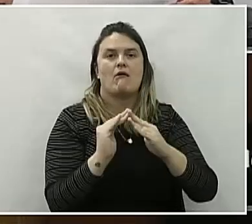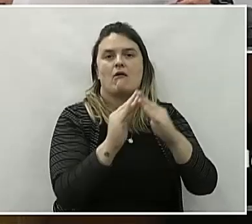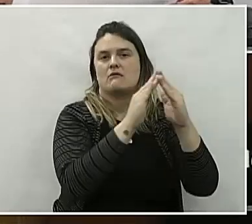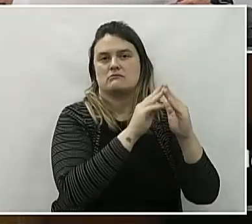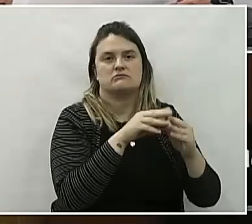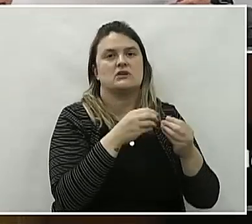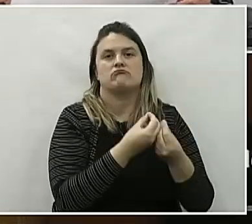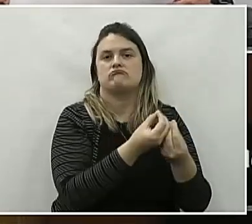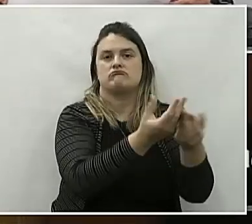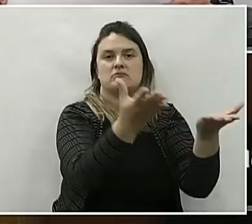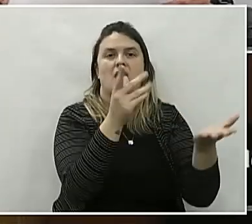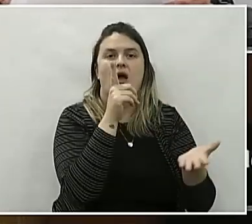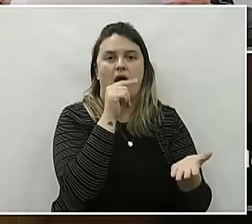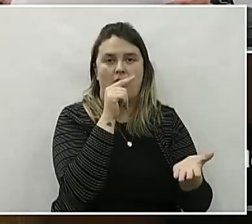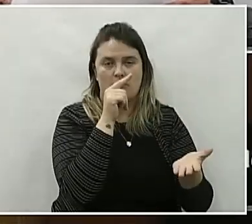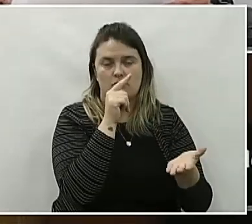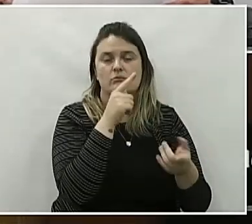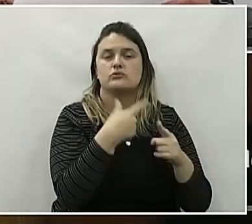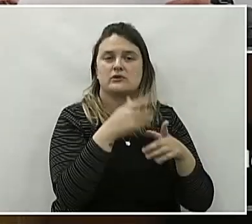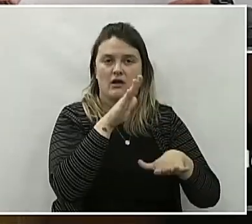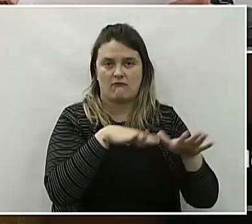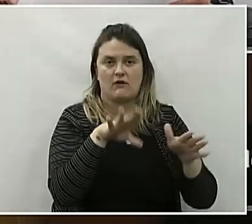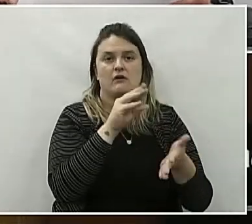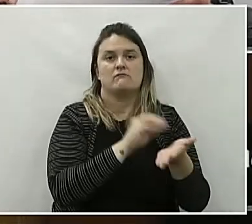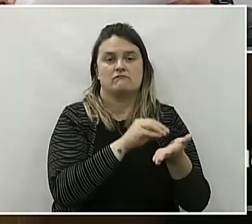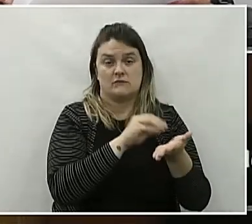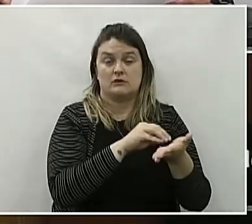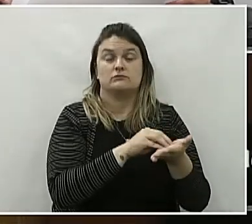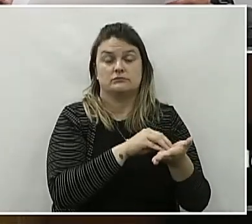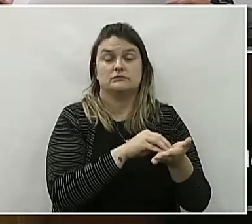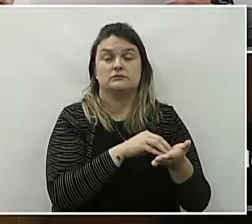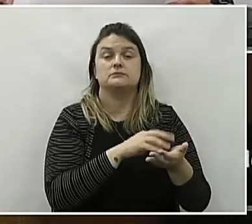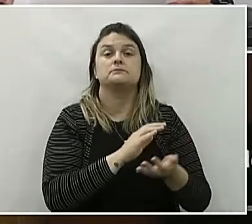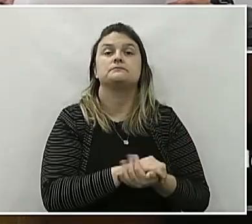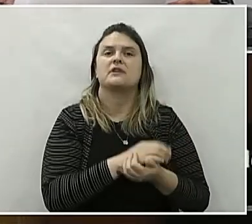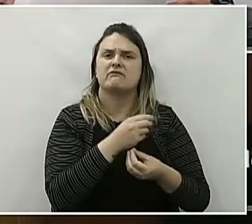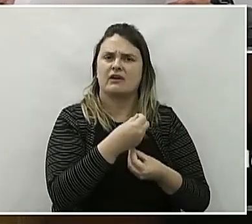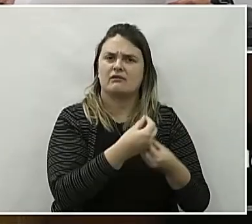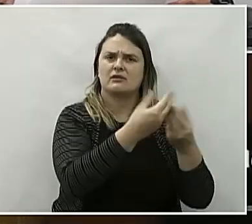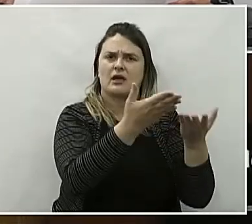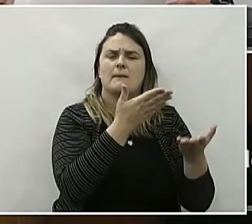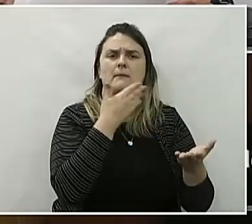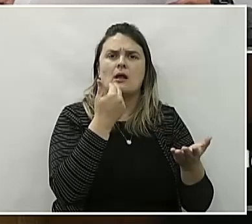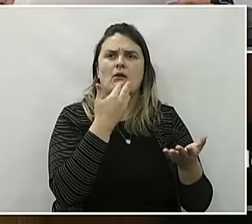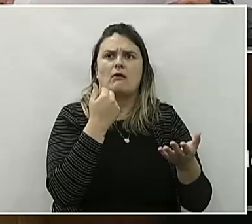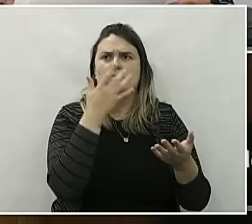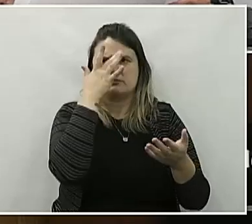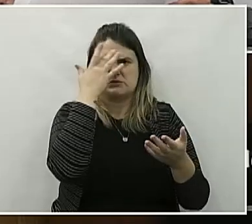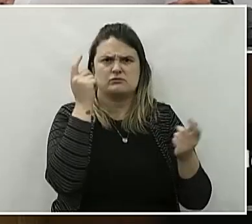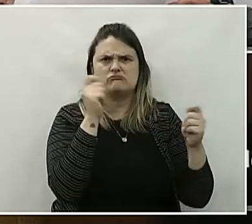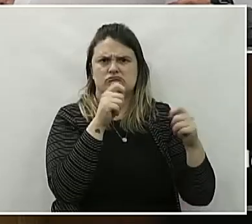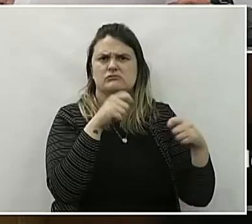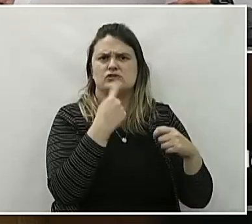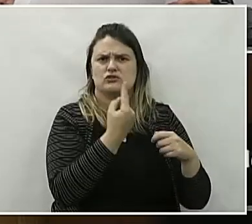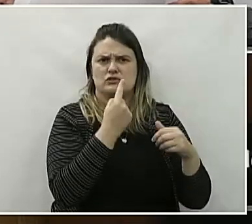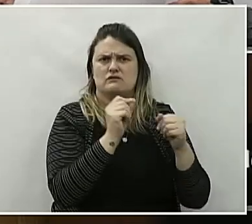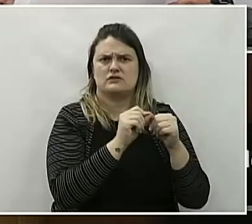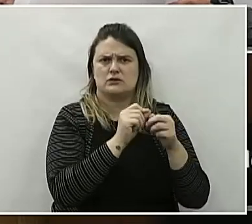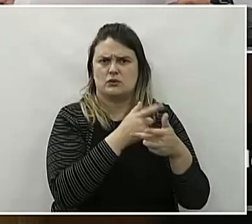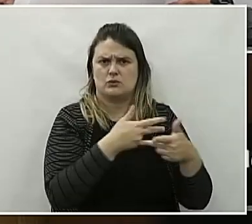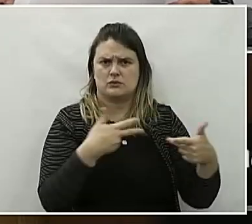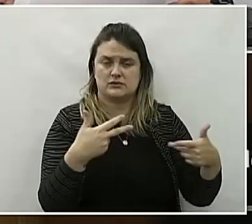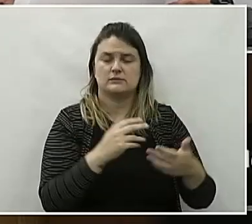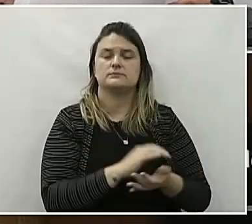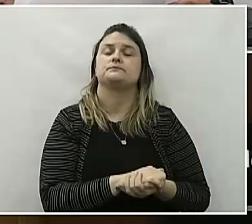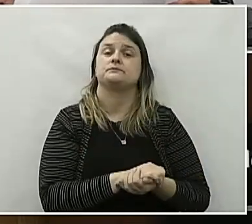fornecimento regular de água potável para os moradores e proporcionando maior autonomia hídrica para a comunidade. Além disso,